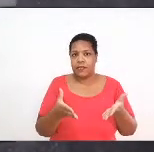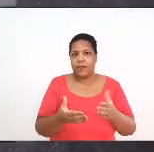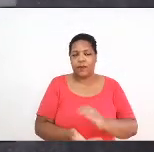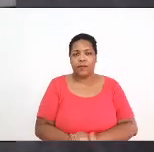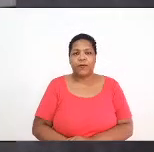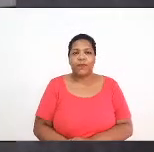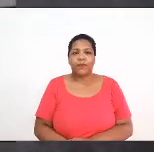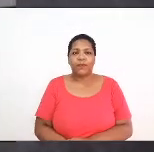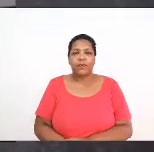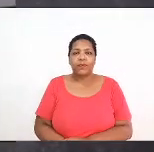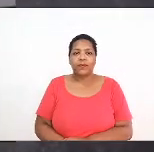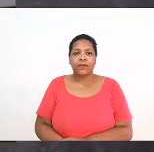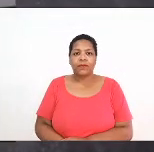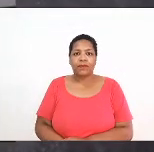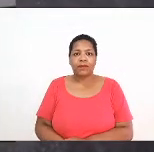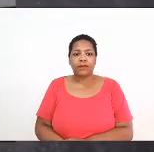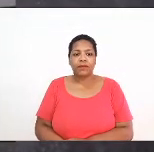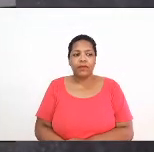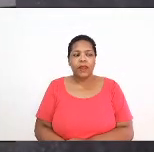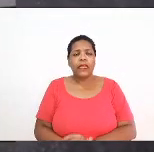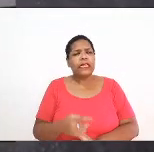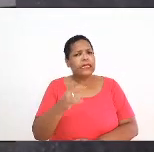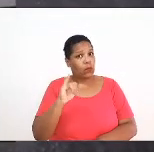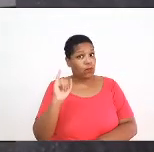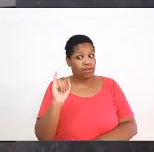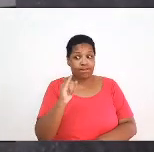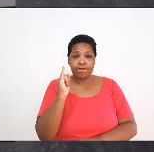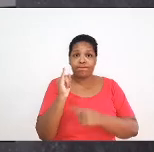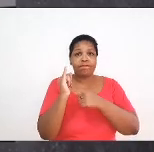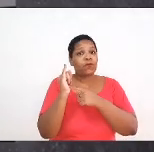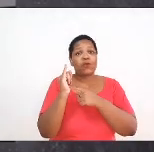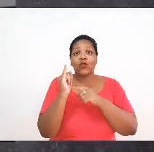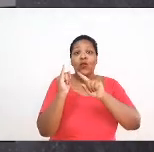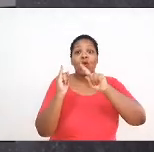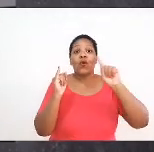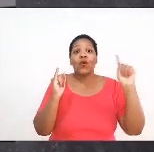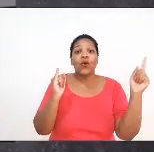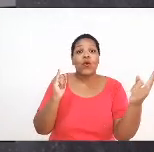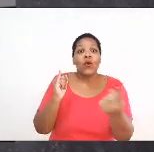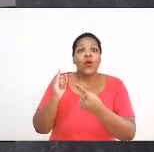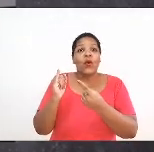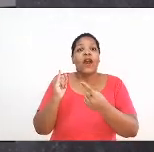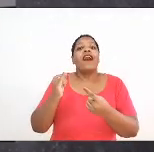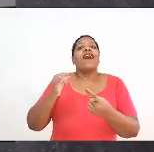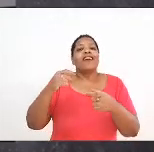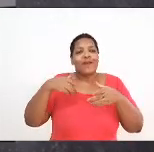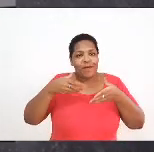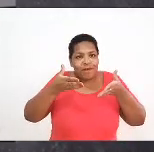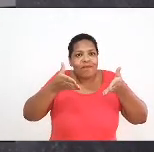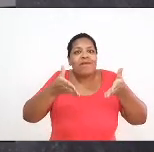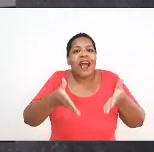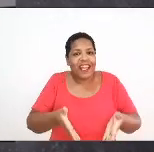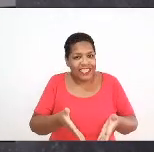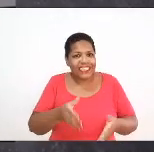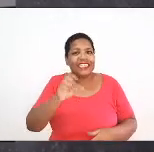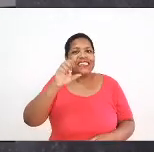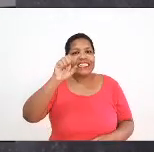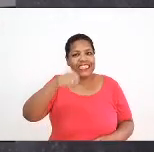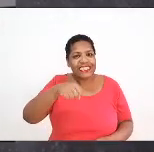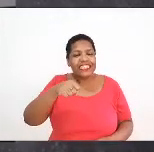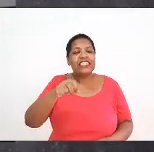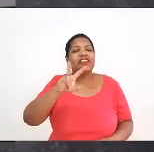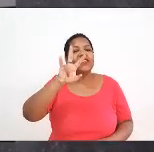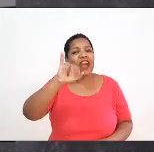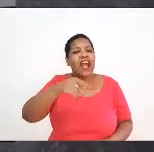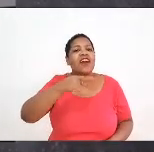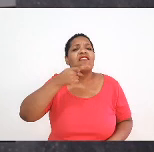Reforçar. É muito importante que todos nós participemos, é muito importante que a gente vá lá falar o que a gente está